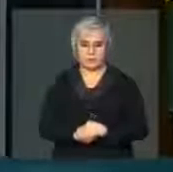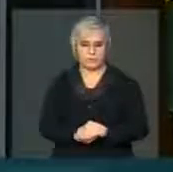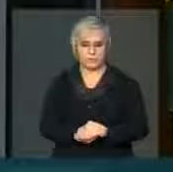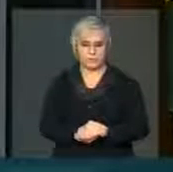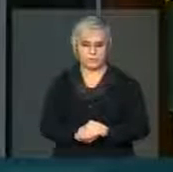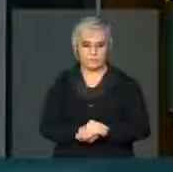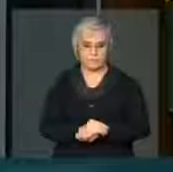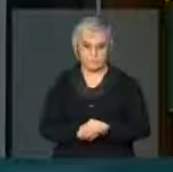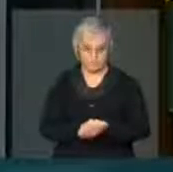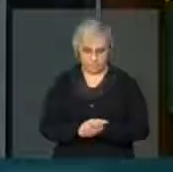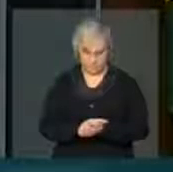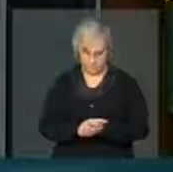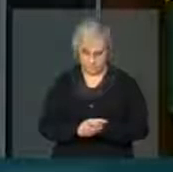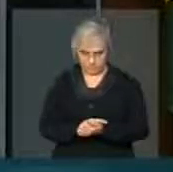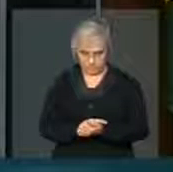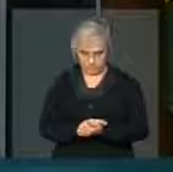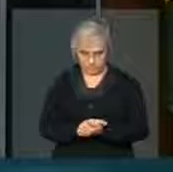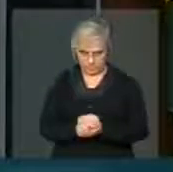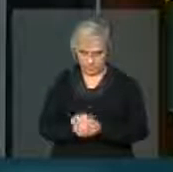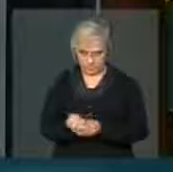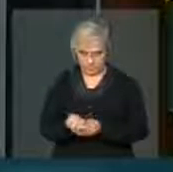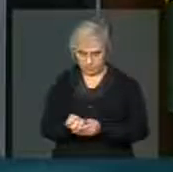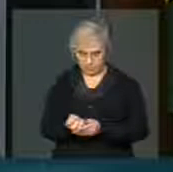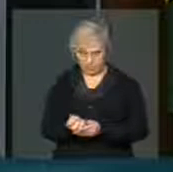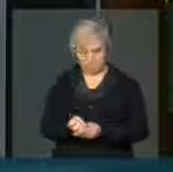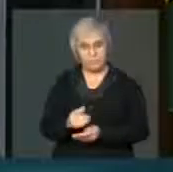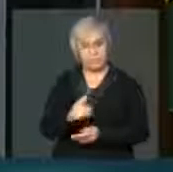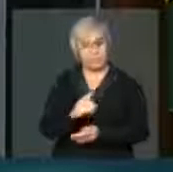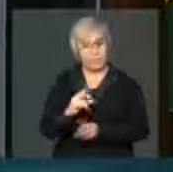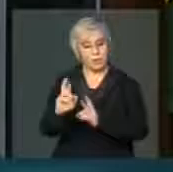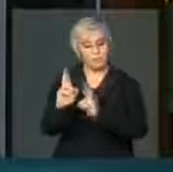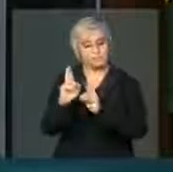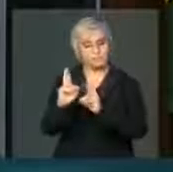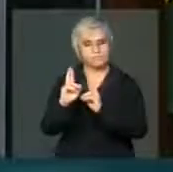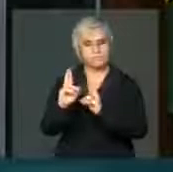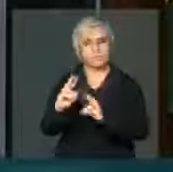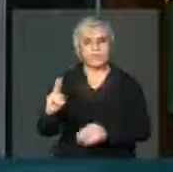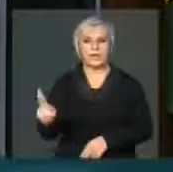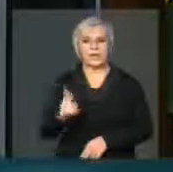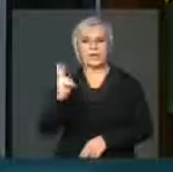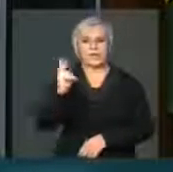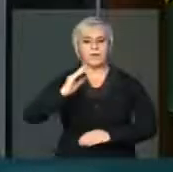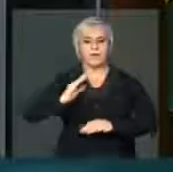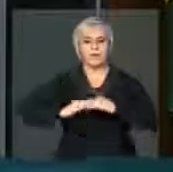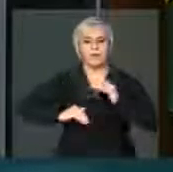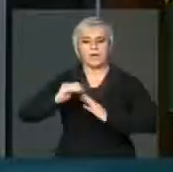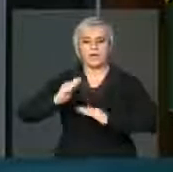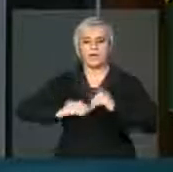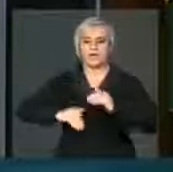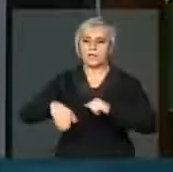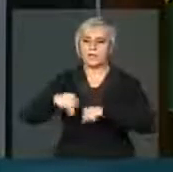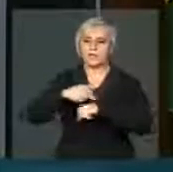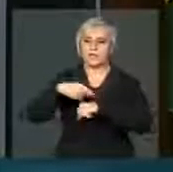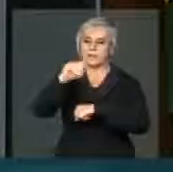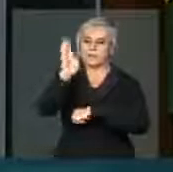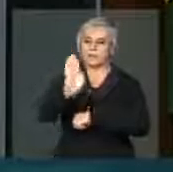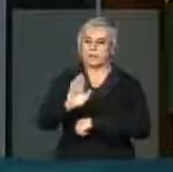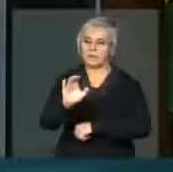expectativa de valorização das carreiras do Estado brasileiro.